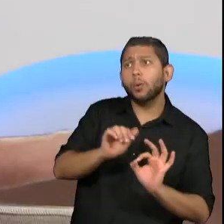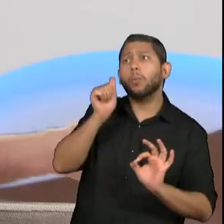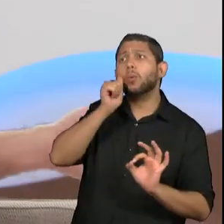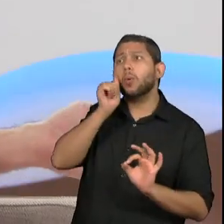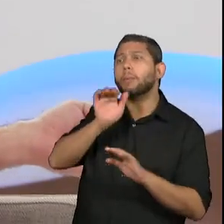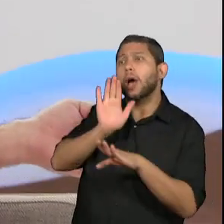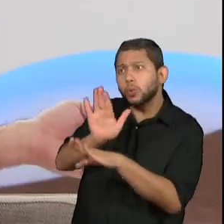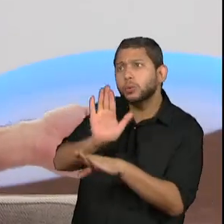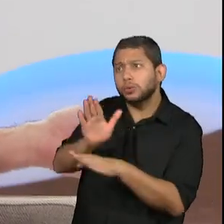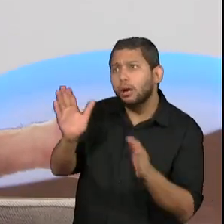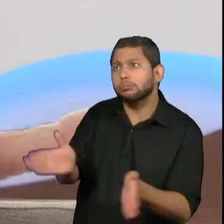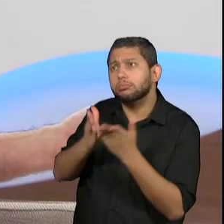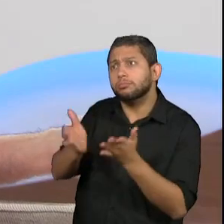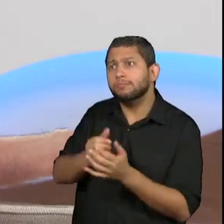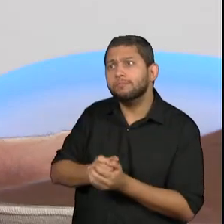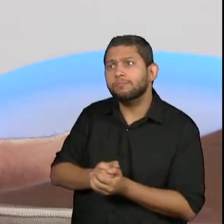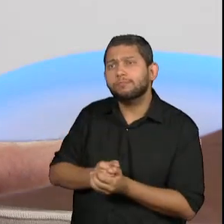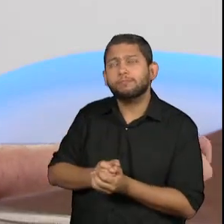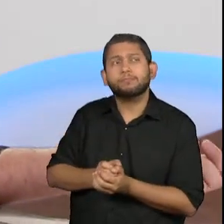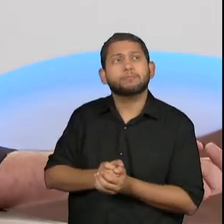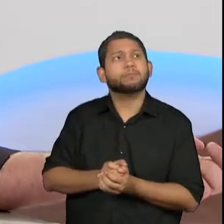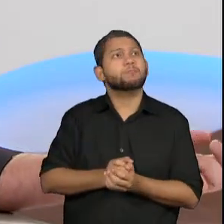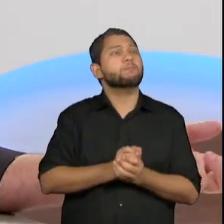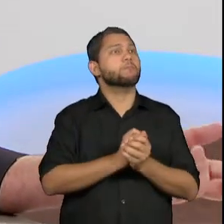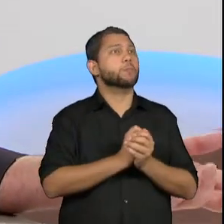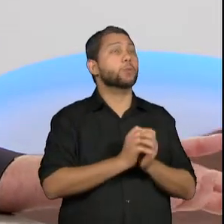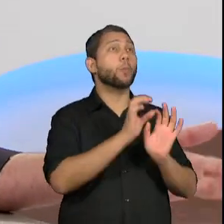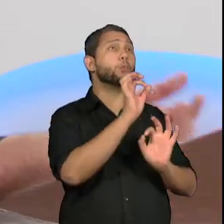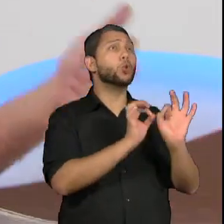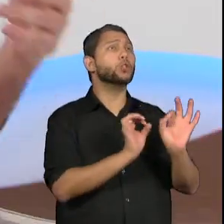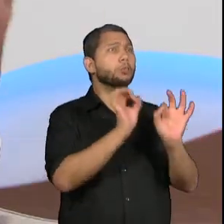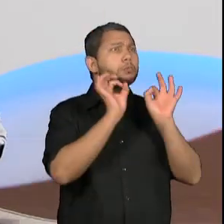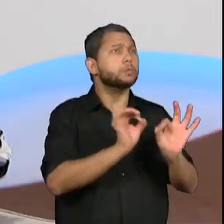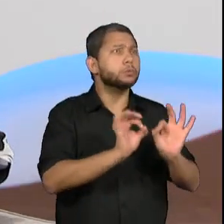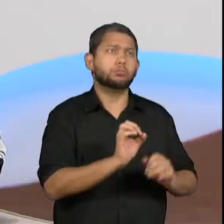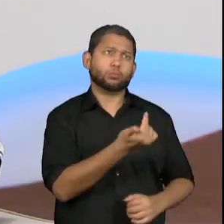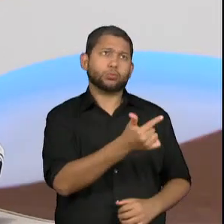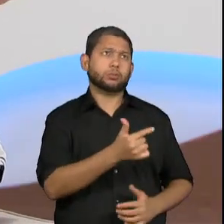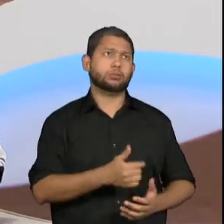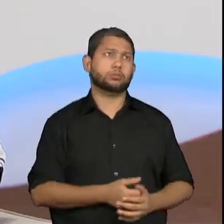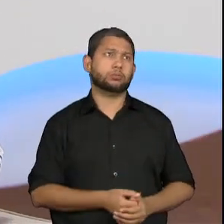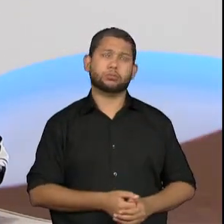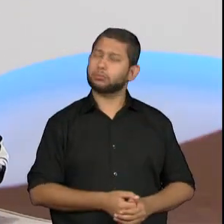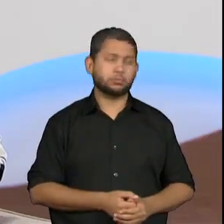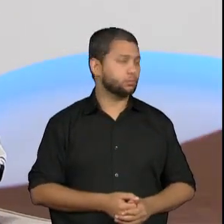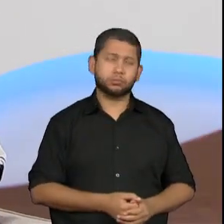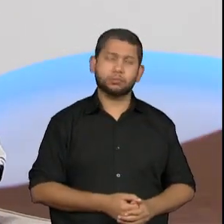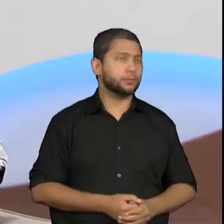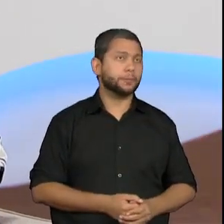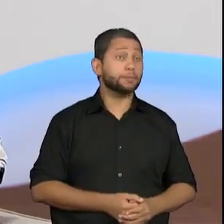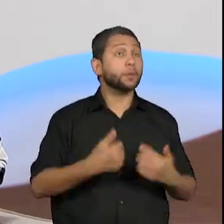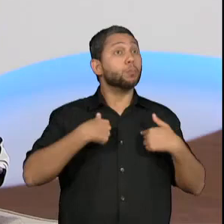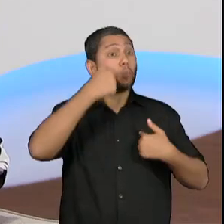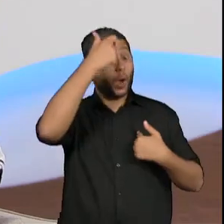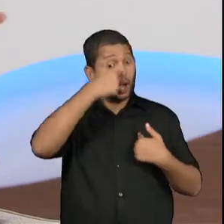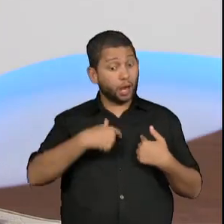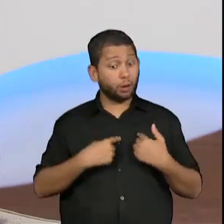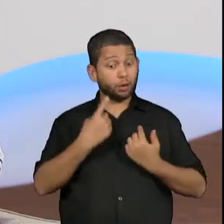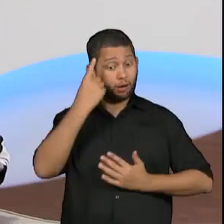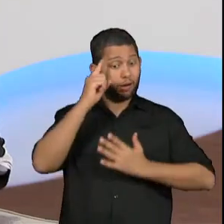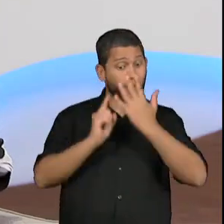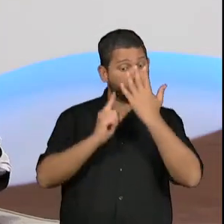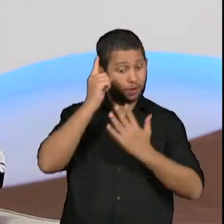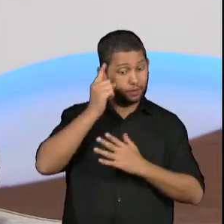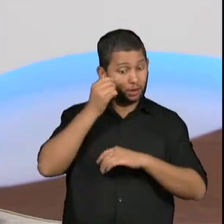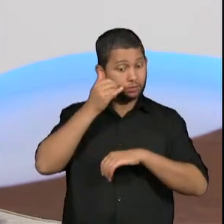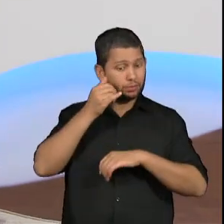efetivamente, para que isso aconteça, não. Inclusive, porque também acho que o carnavalesco, ele não